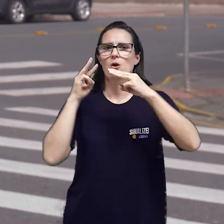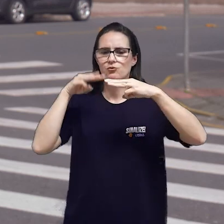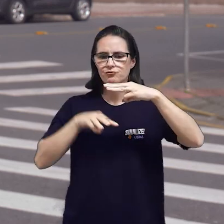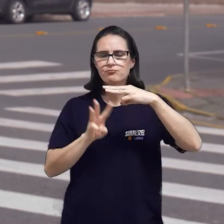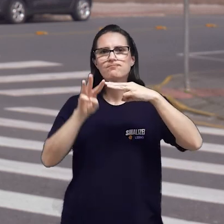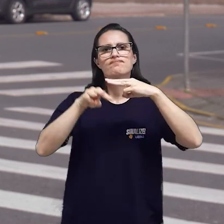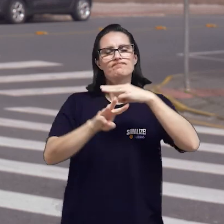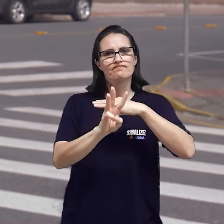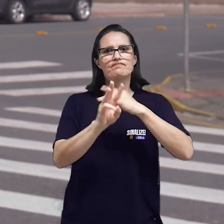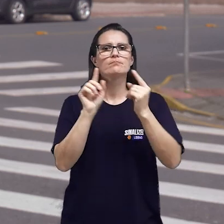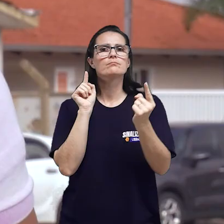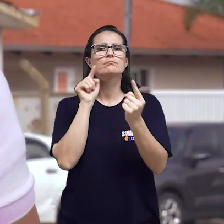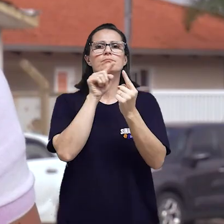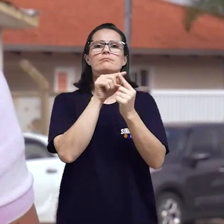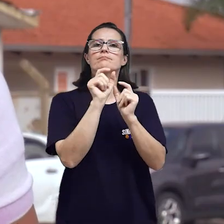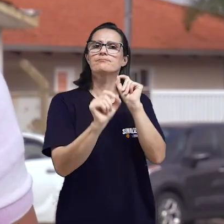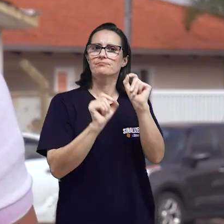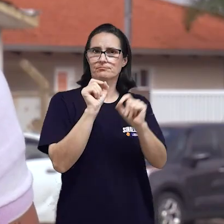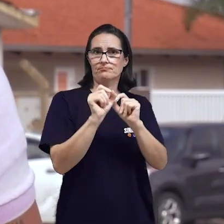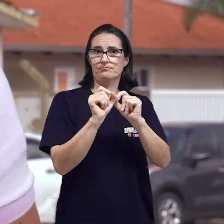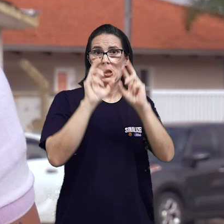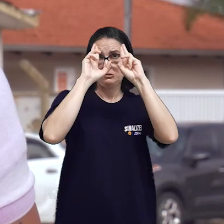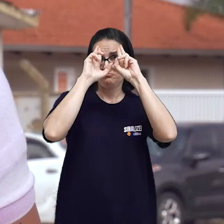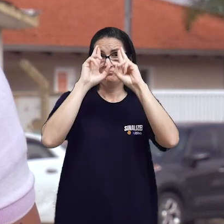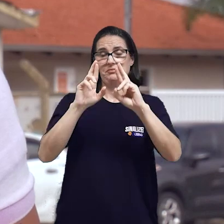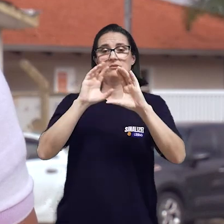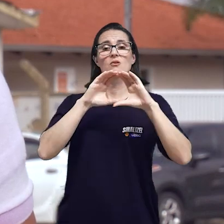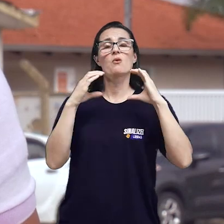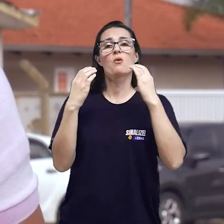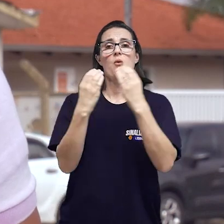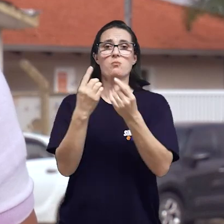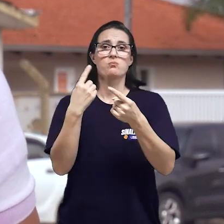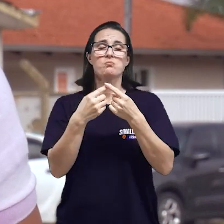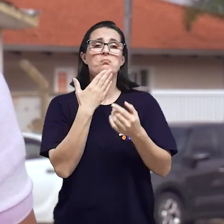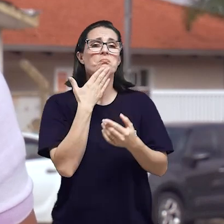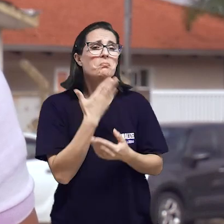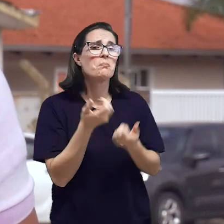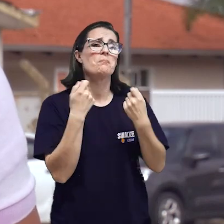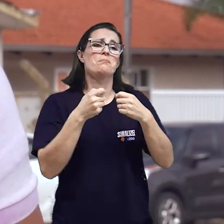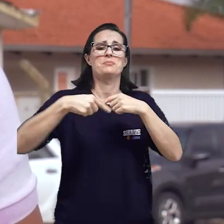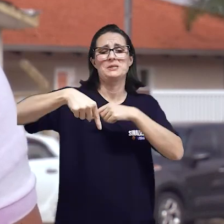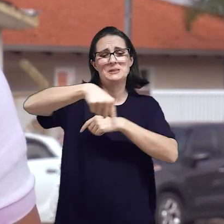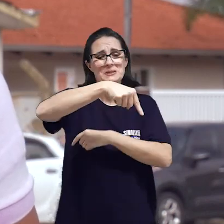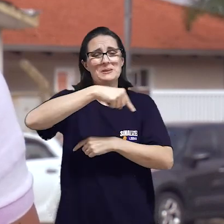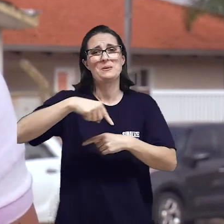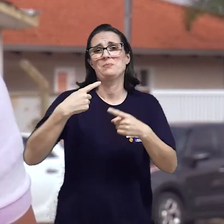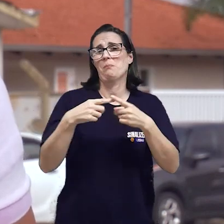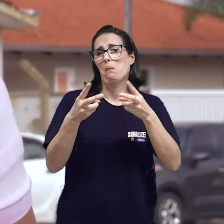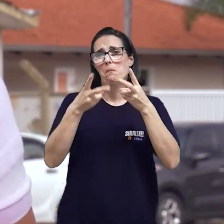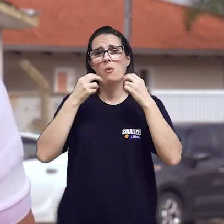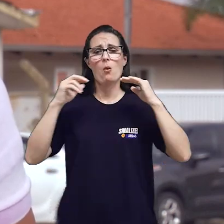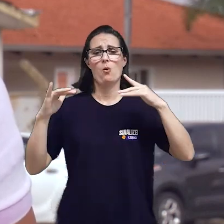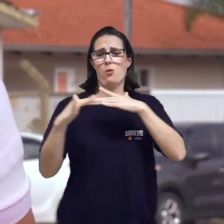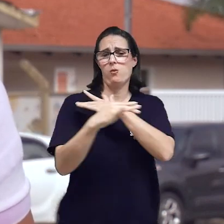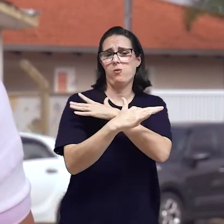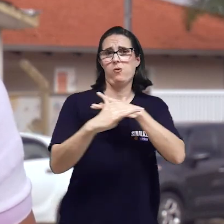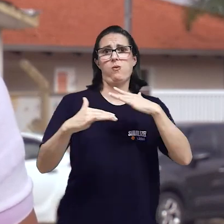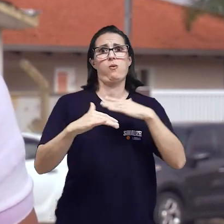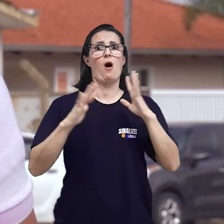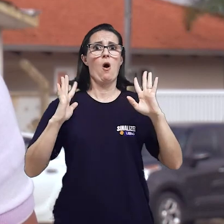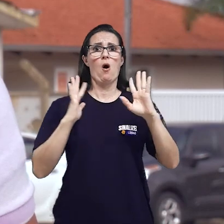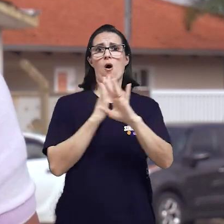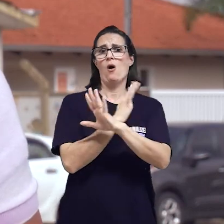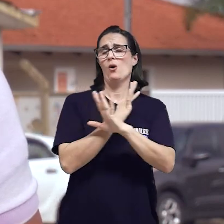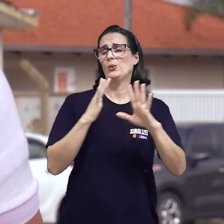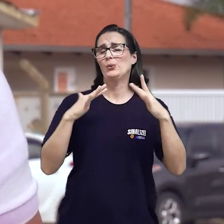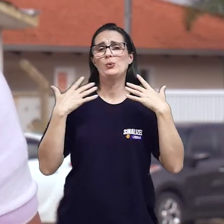Geraldino, no bairro Vila Lalau. O objetivo é atender ao pedido da comunidade local, que tem reportado intenso trânsito